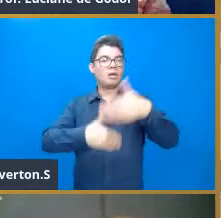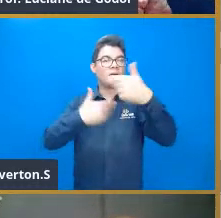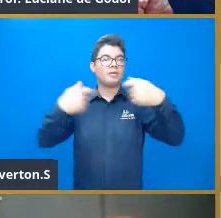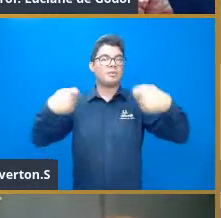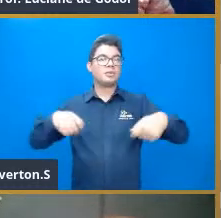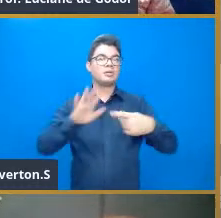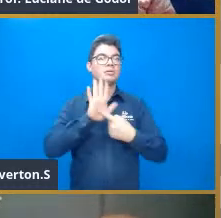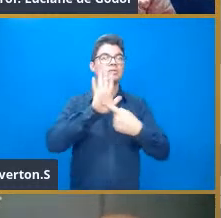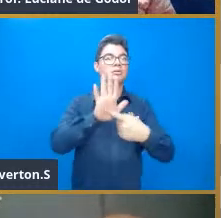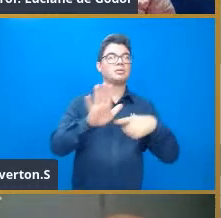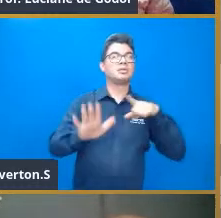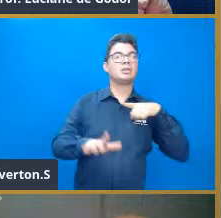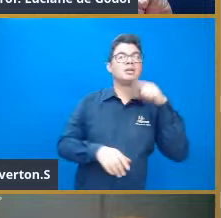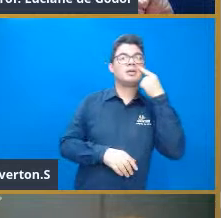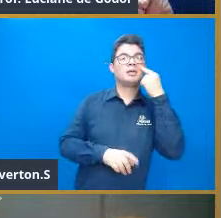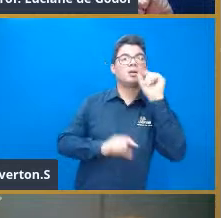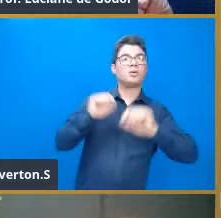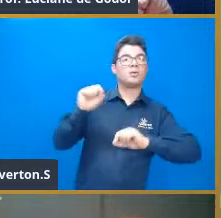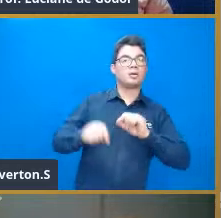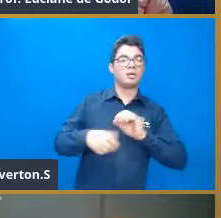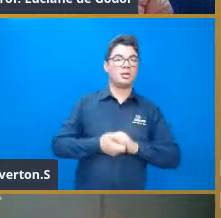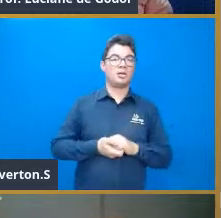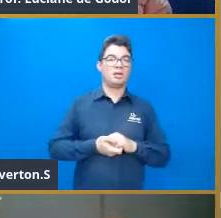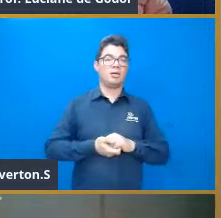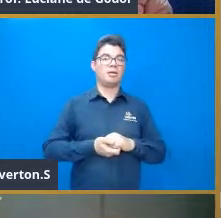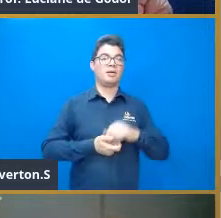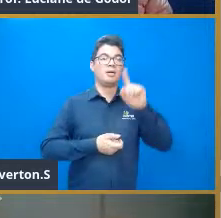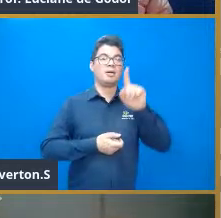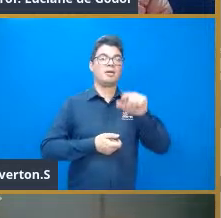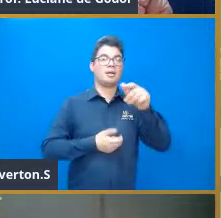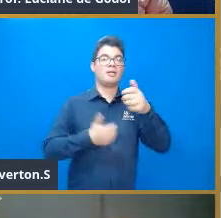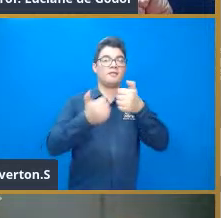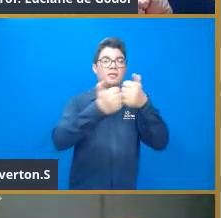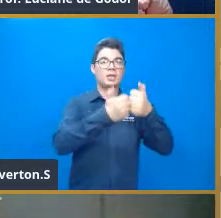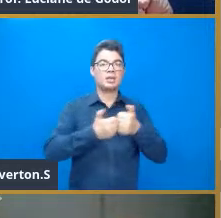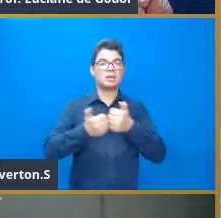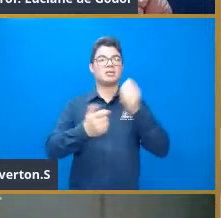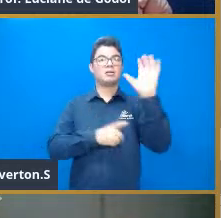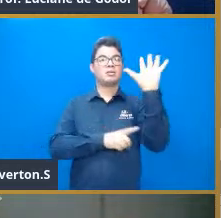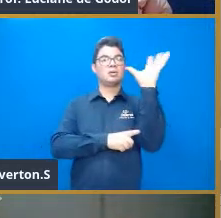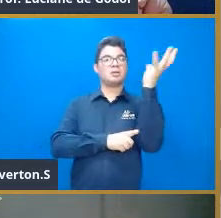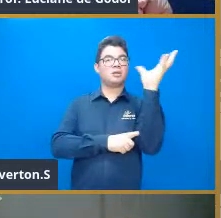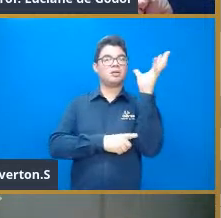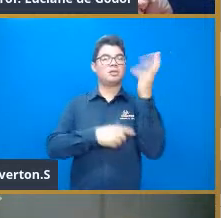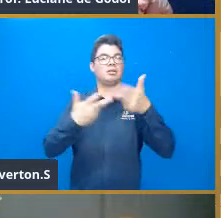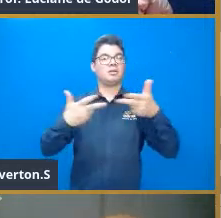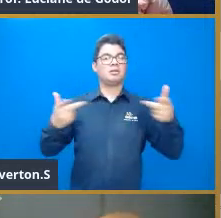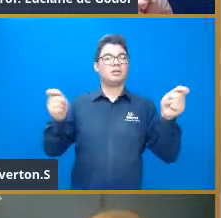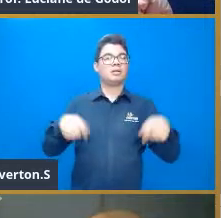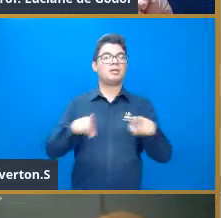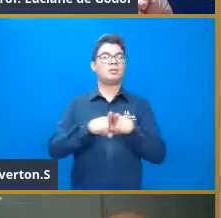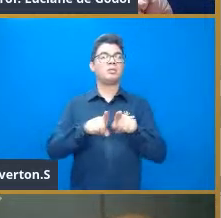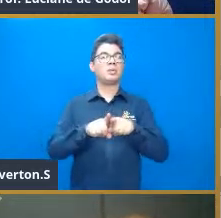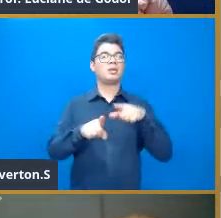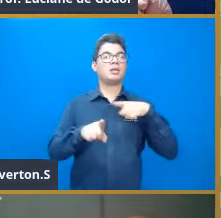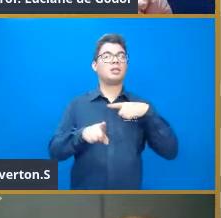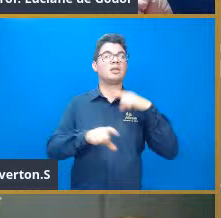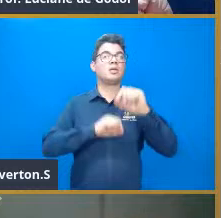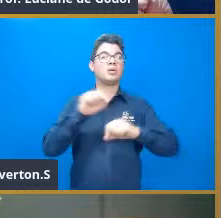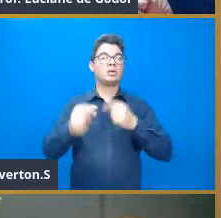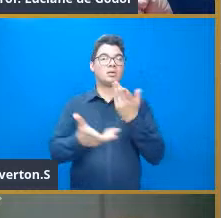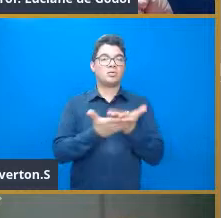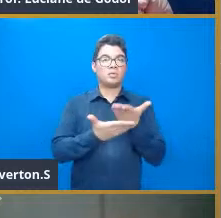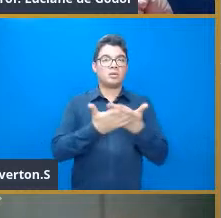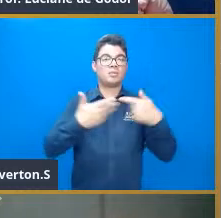praticamente tem um ano de uma gradação, tem física, tem a parte de meteorologia, tem vários itens que a pessoa precisa estudar, e